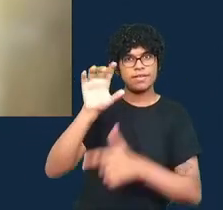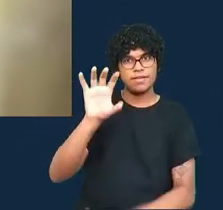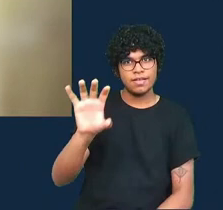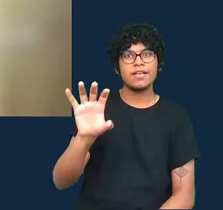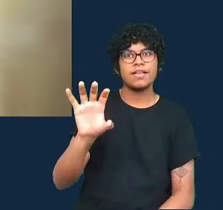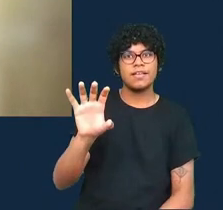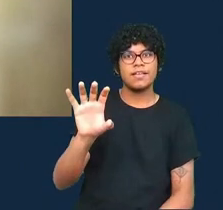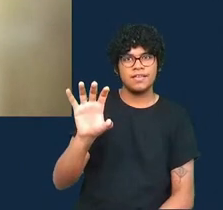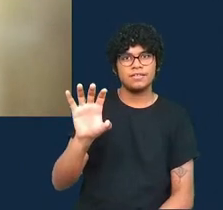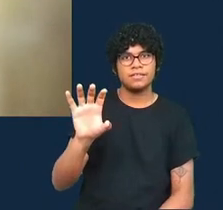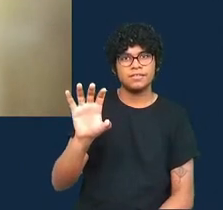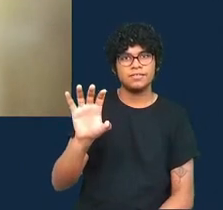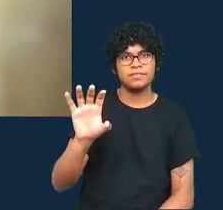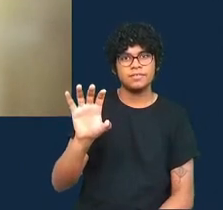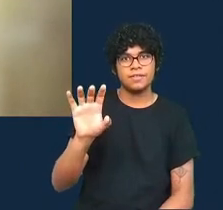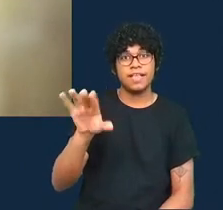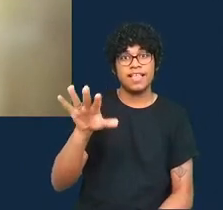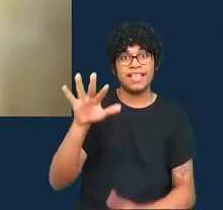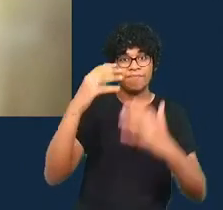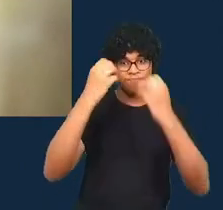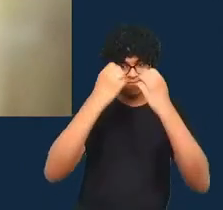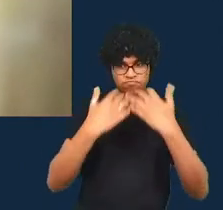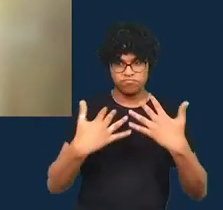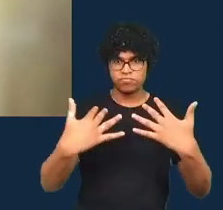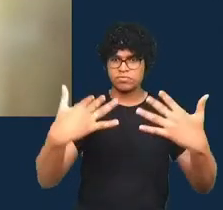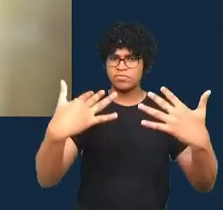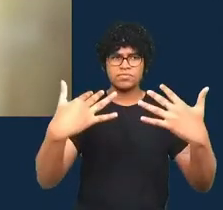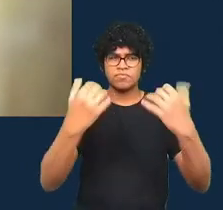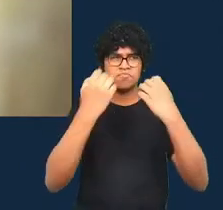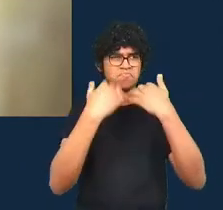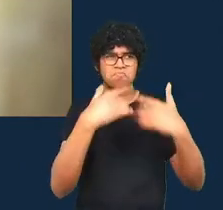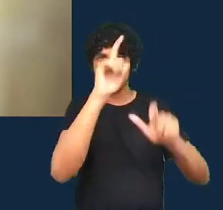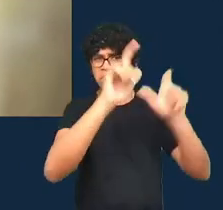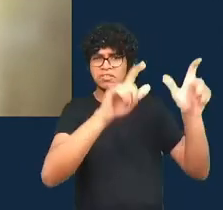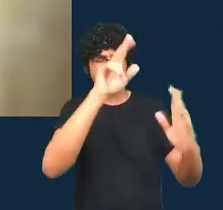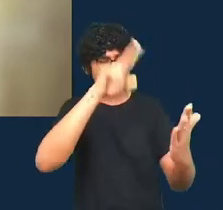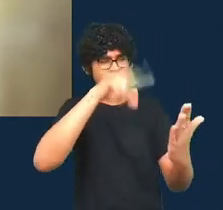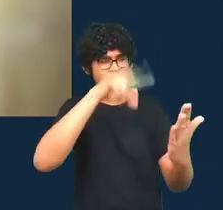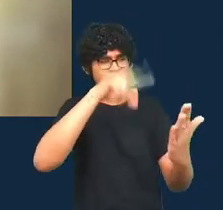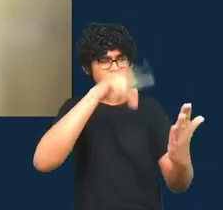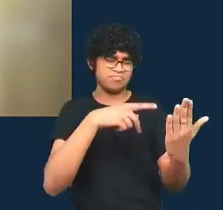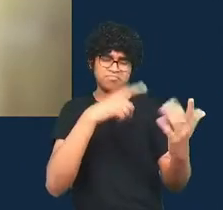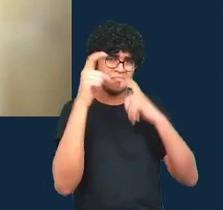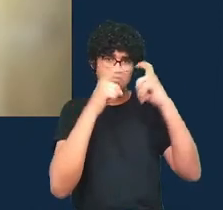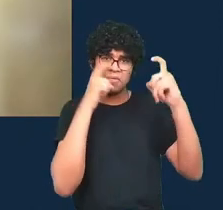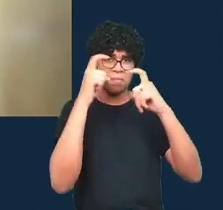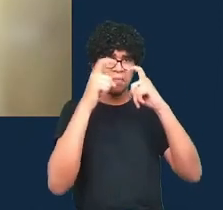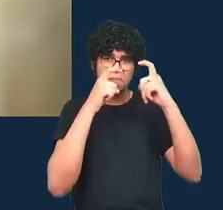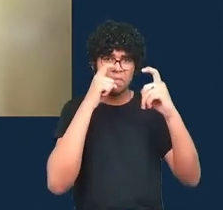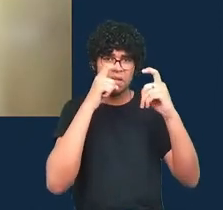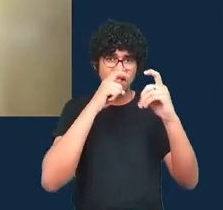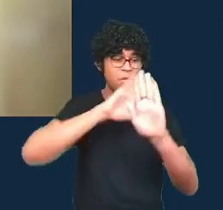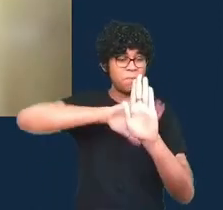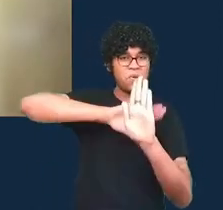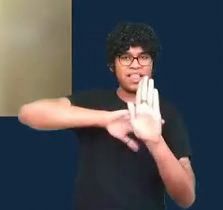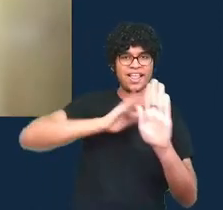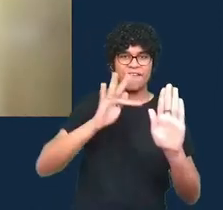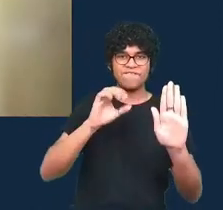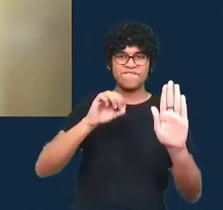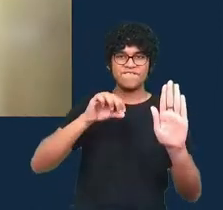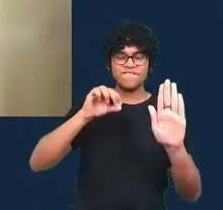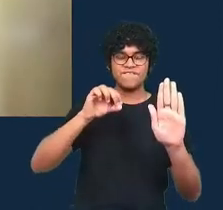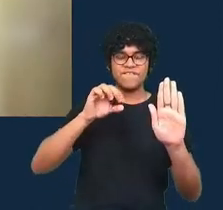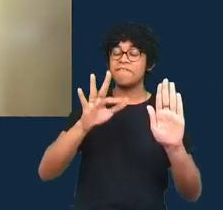para públicos que não estão preocupados com fatos não é uma resposta uma